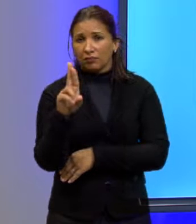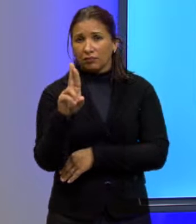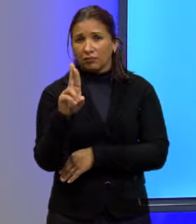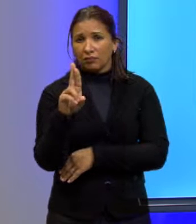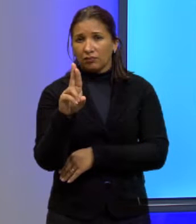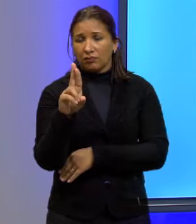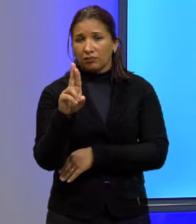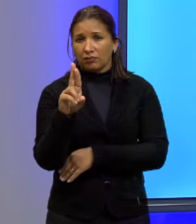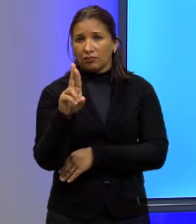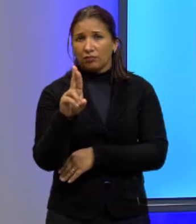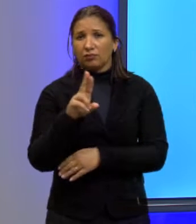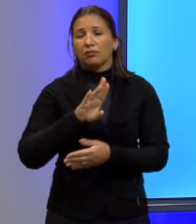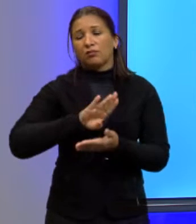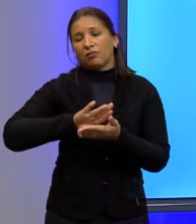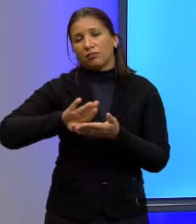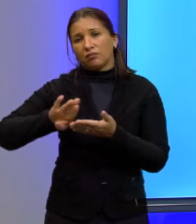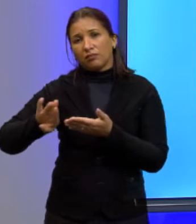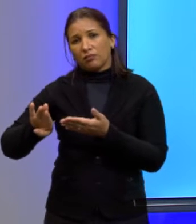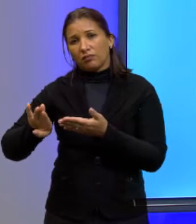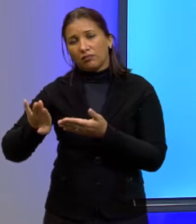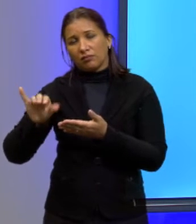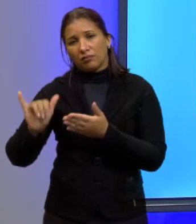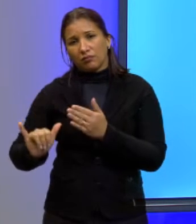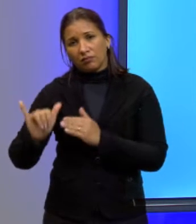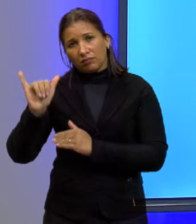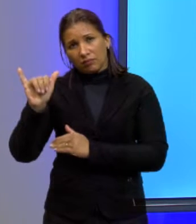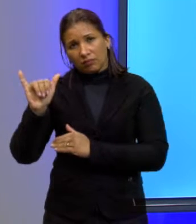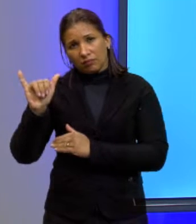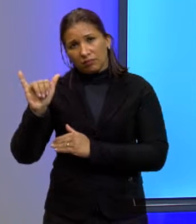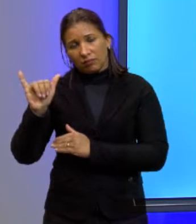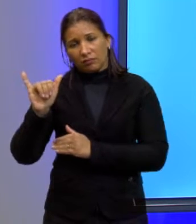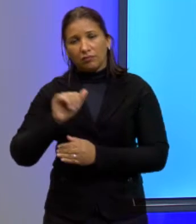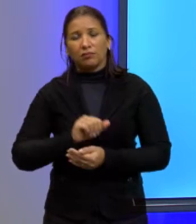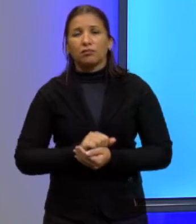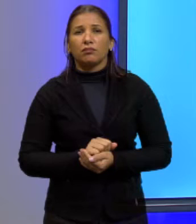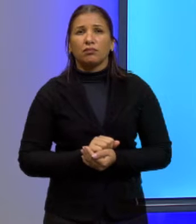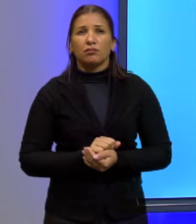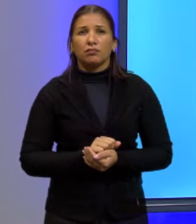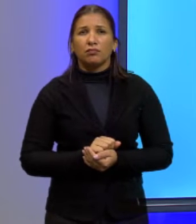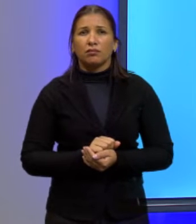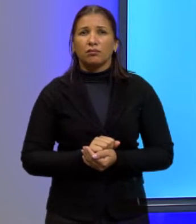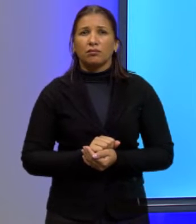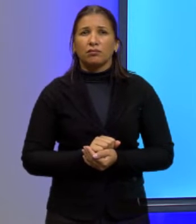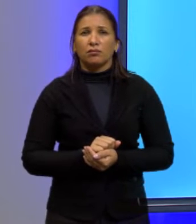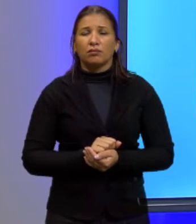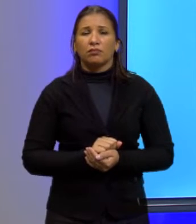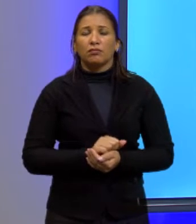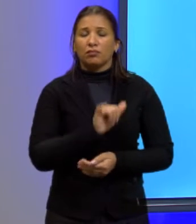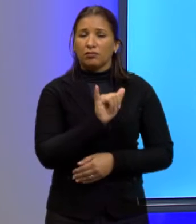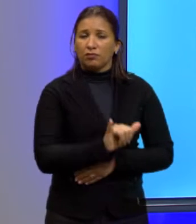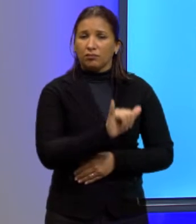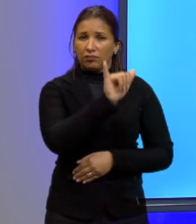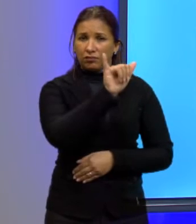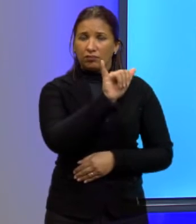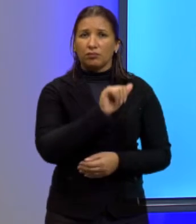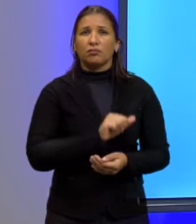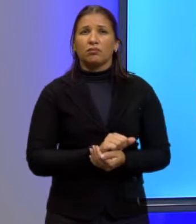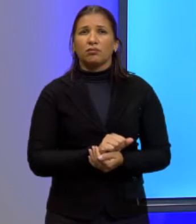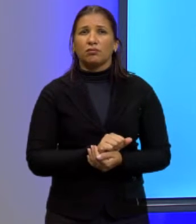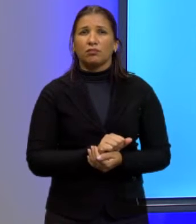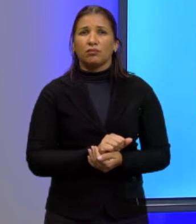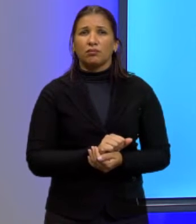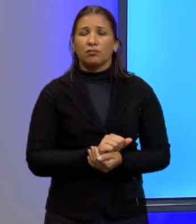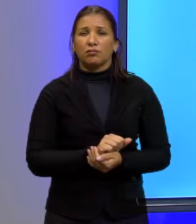Então, eu vou isolar a variável Y para formar a minha função, isolo a minha variável e a minha